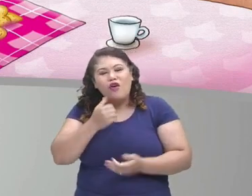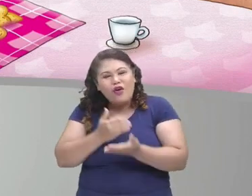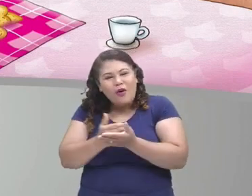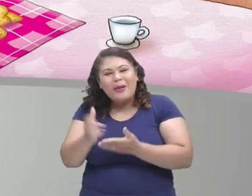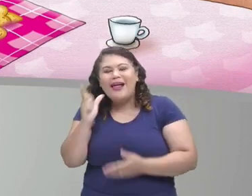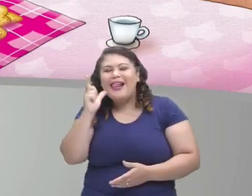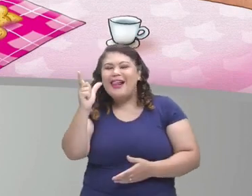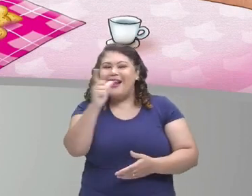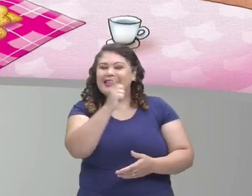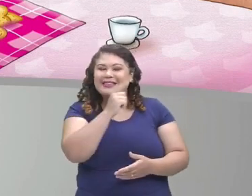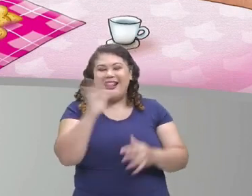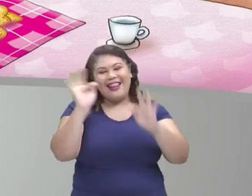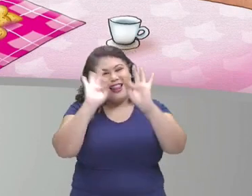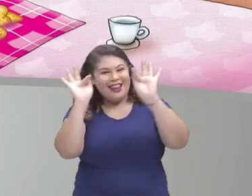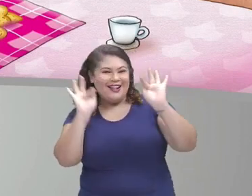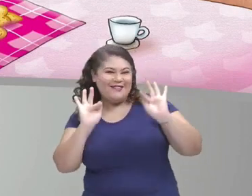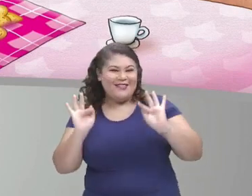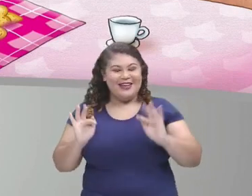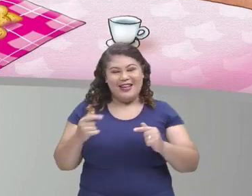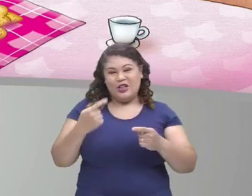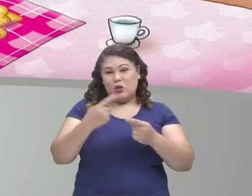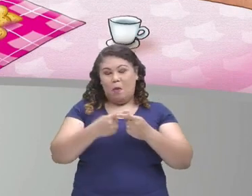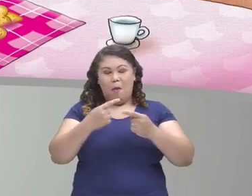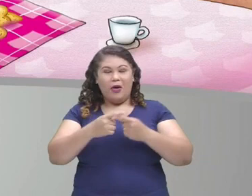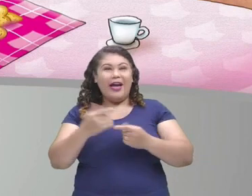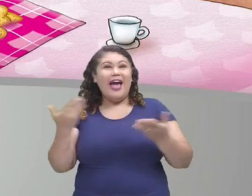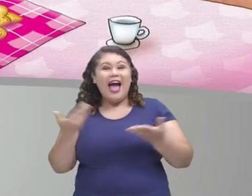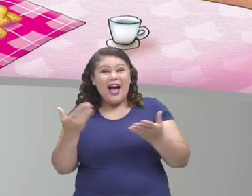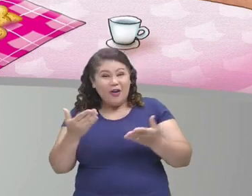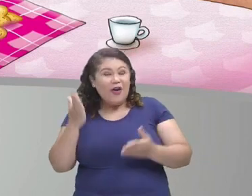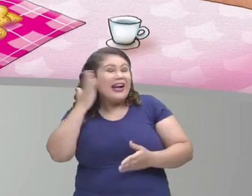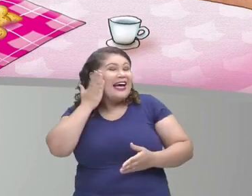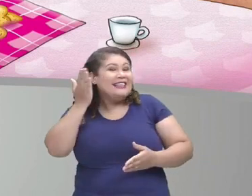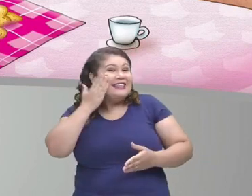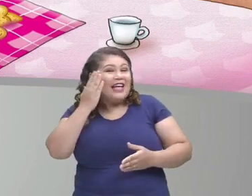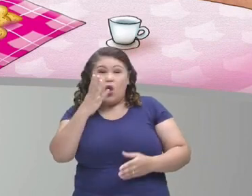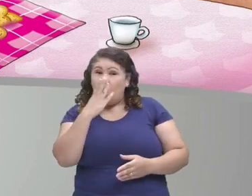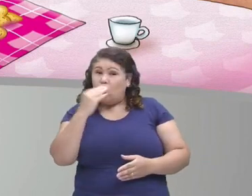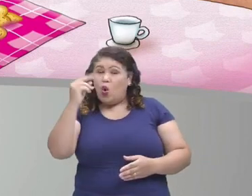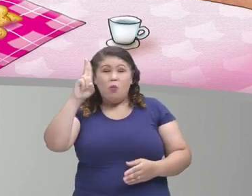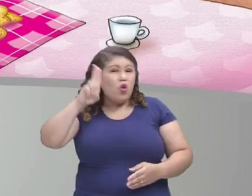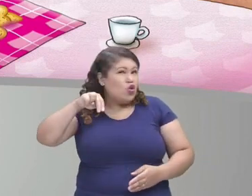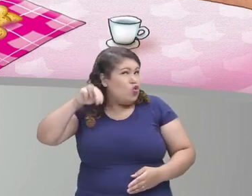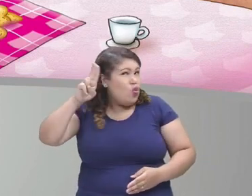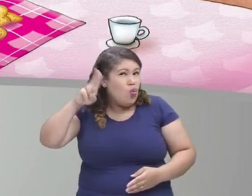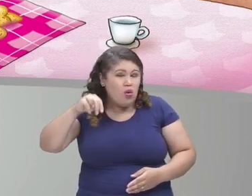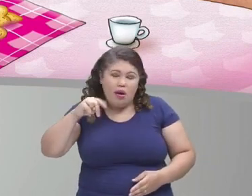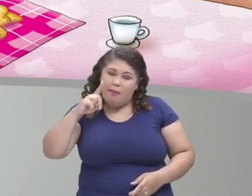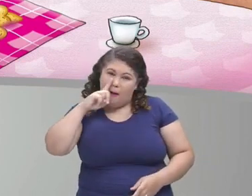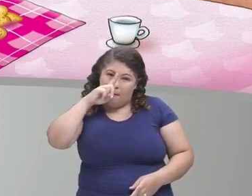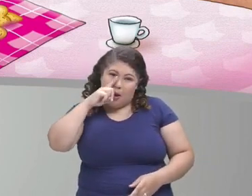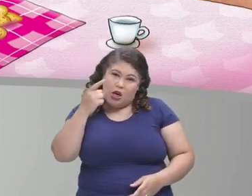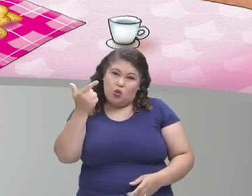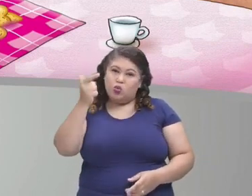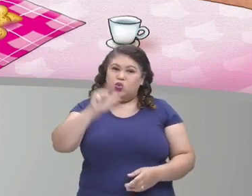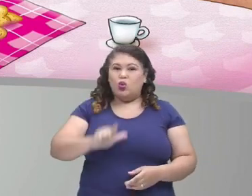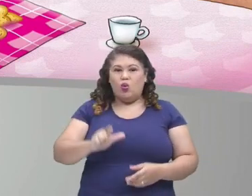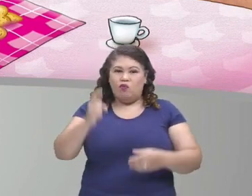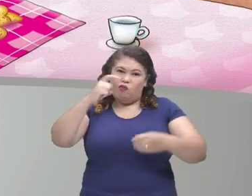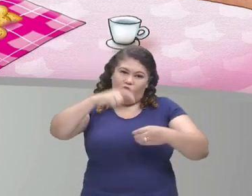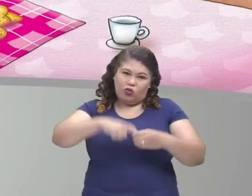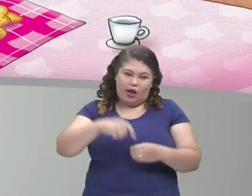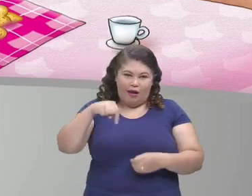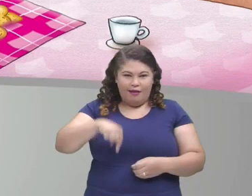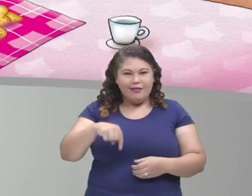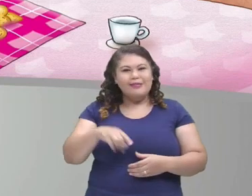felizes em saber que o lobo mau não seria mais um perigo para elas. E depois disso,